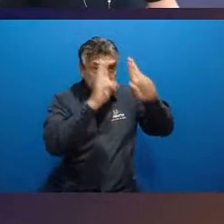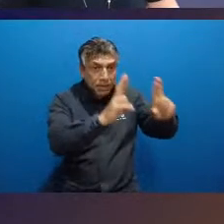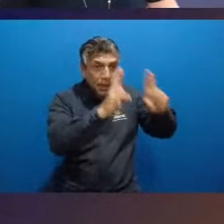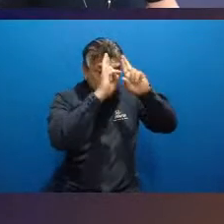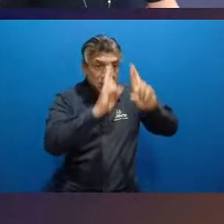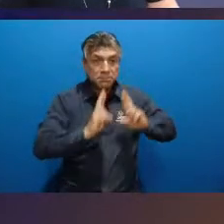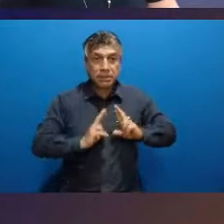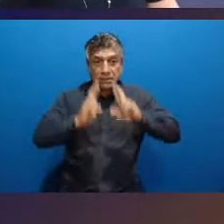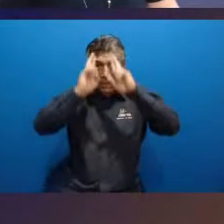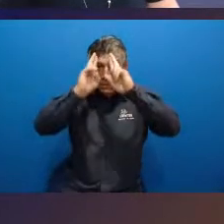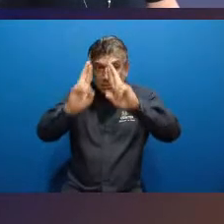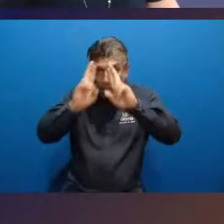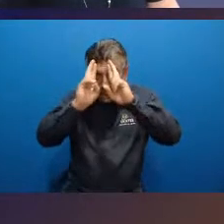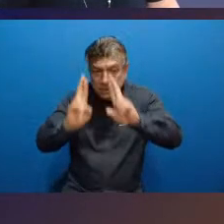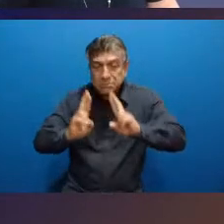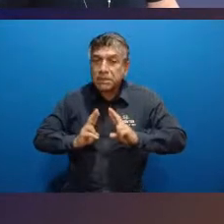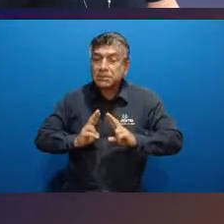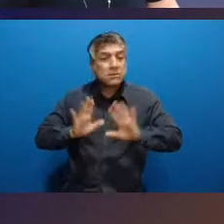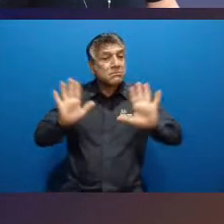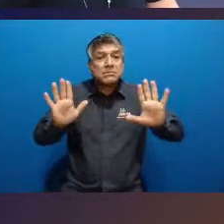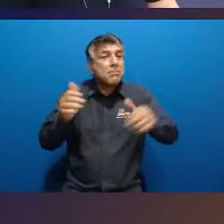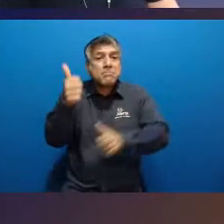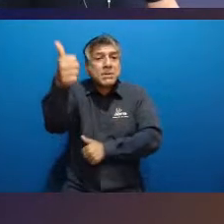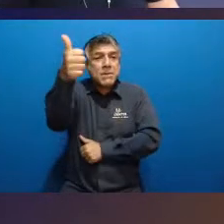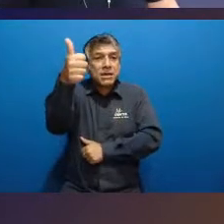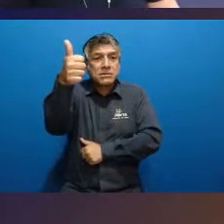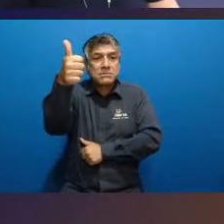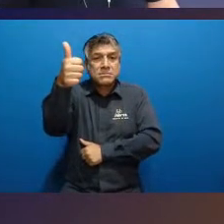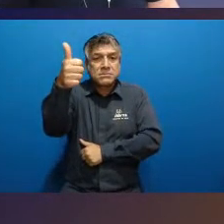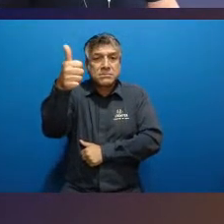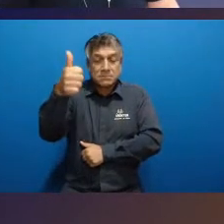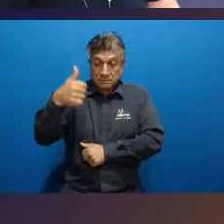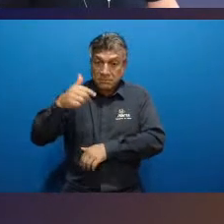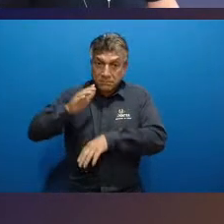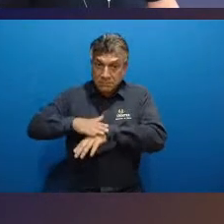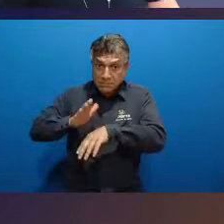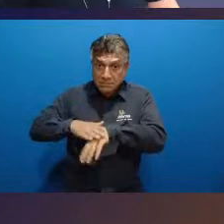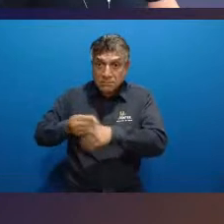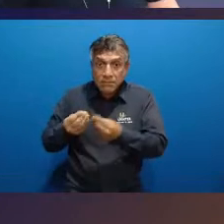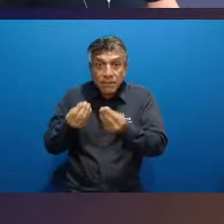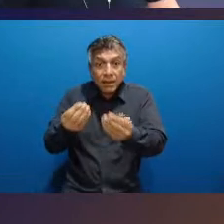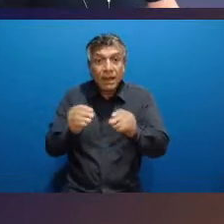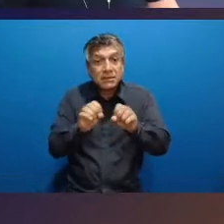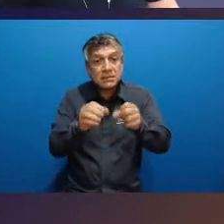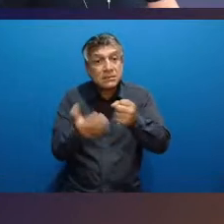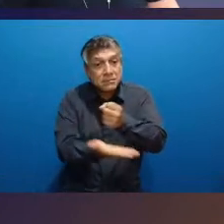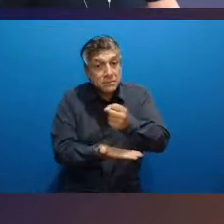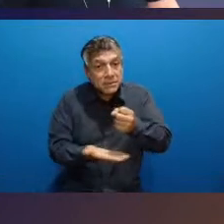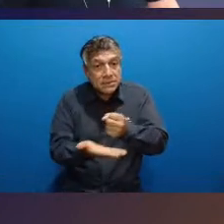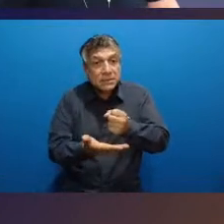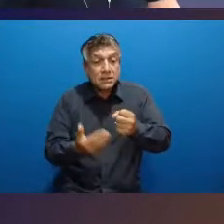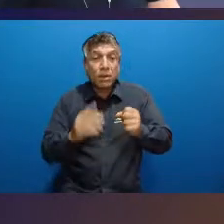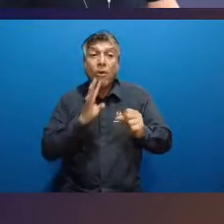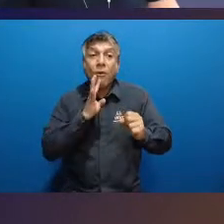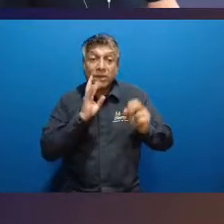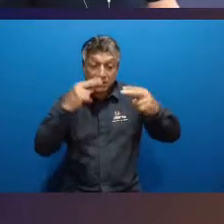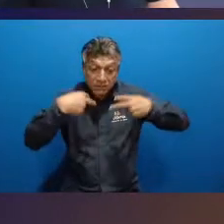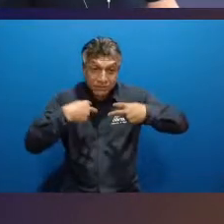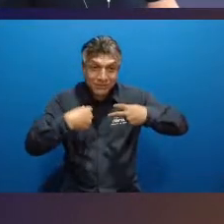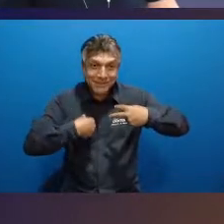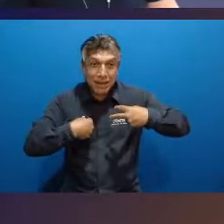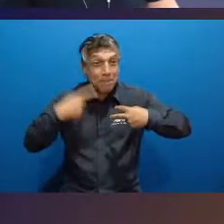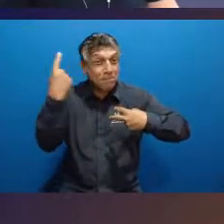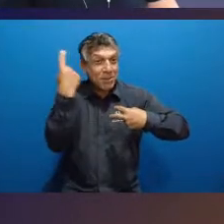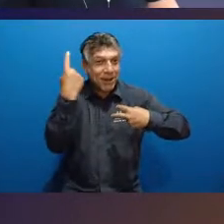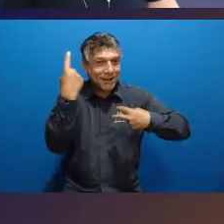Então, esse é o primeiro lugar que a gente tem para conseguir colocar dentro da educação básica, sabe? A gente nos conhecer. Eu acho que esse um